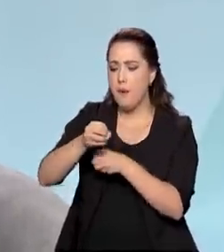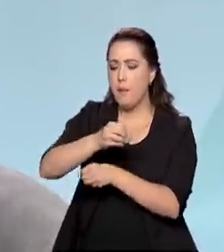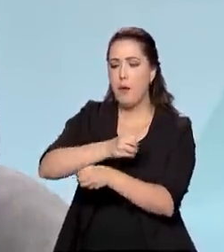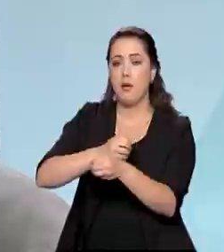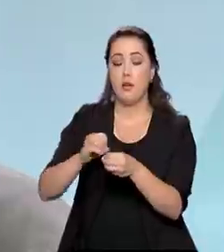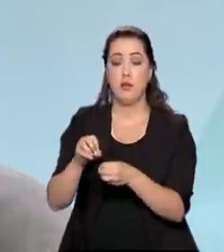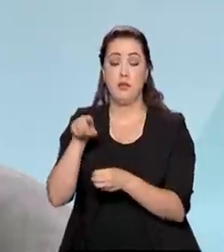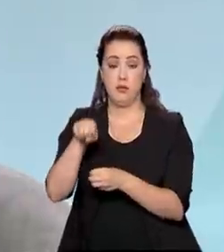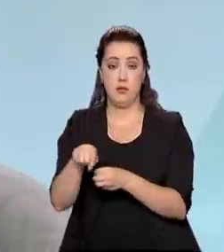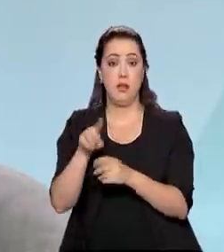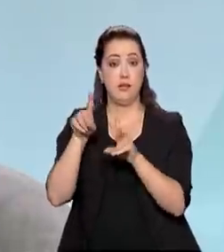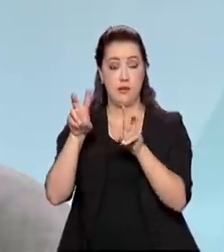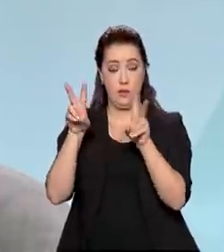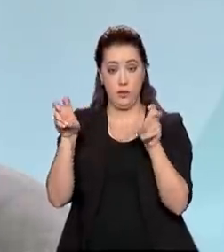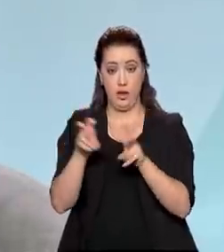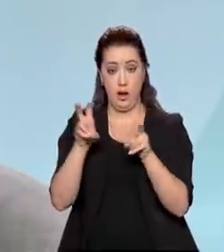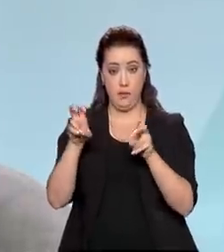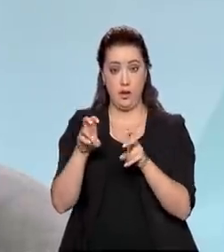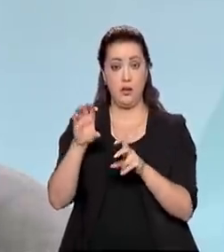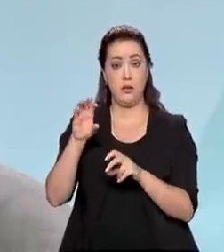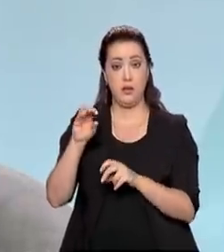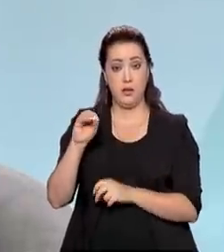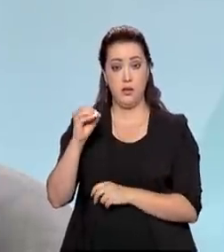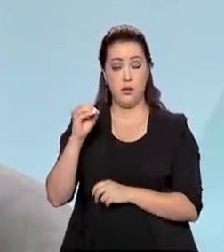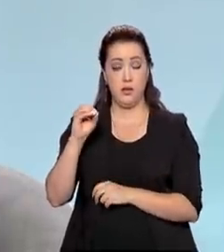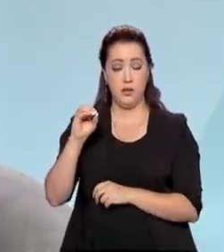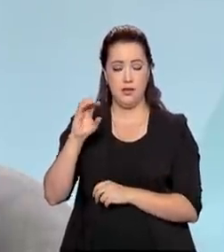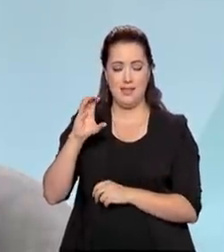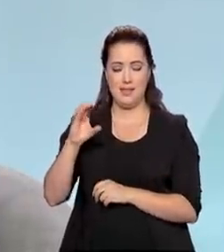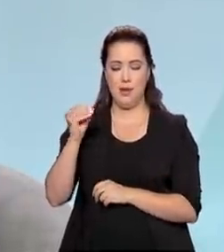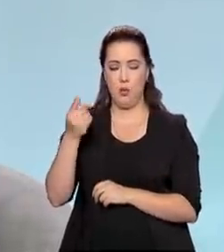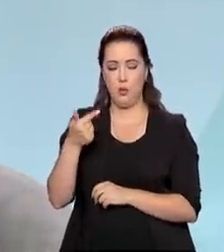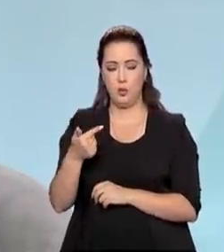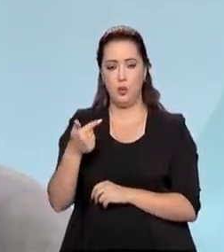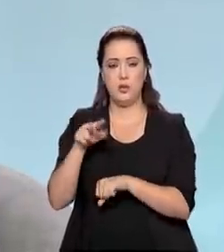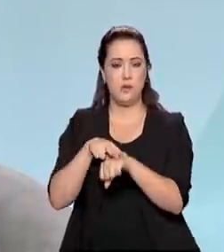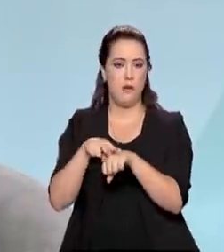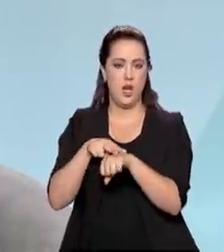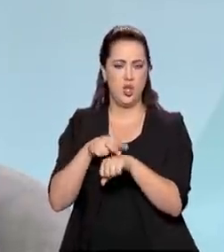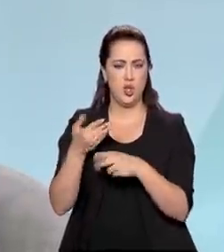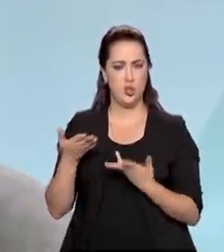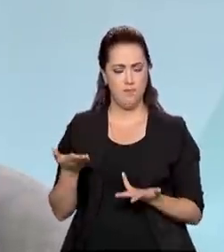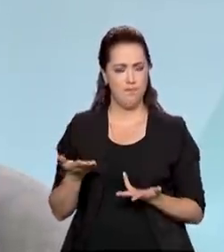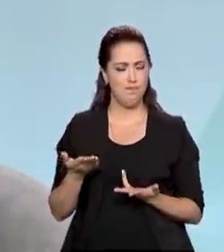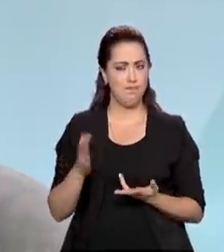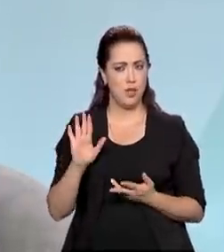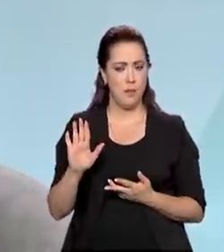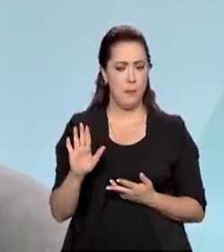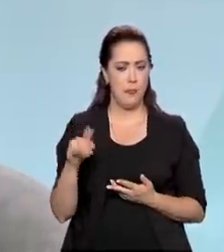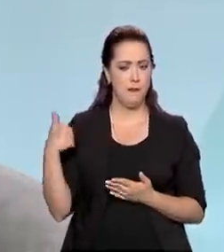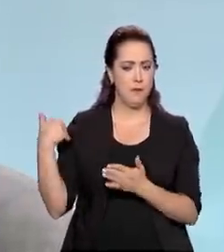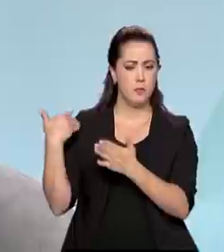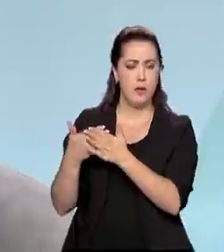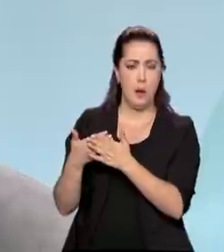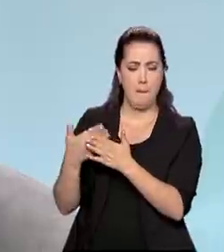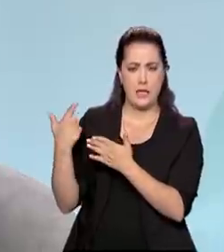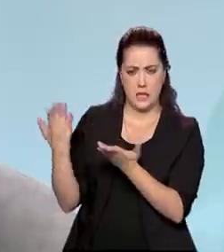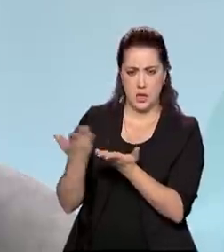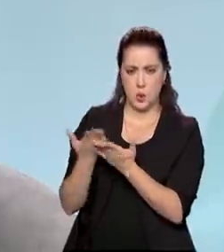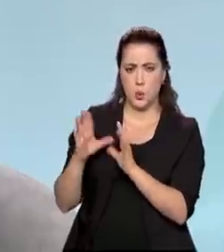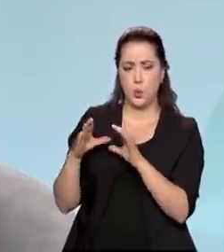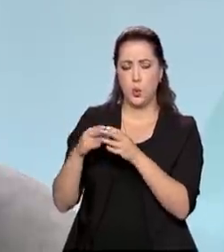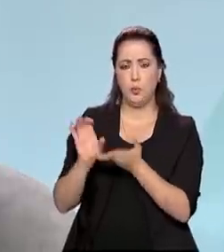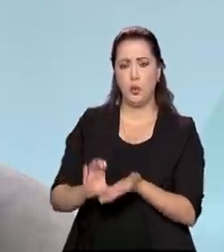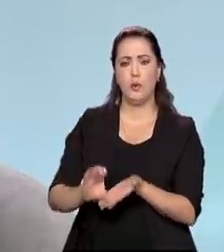Então, só que o nosso, recentemente, o Conselho Nacional de Políticas